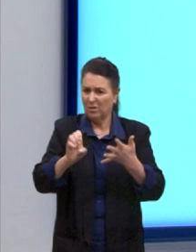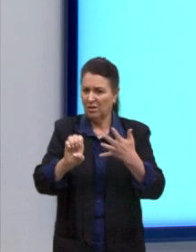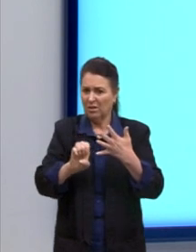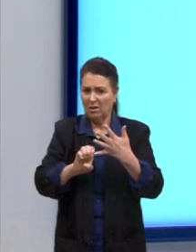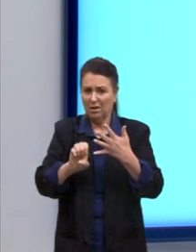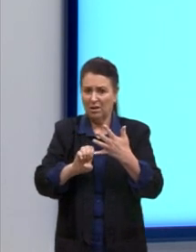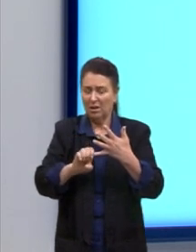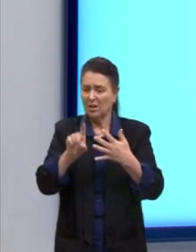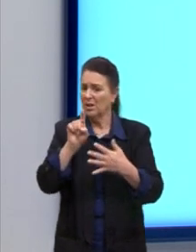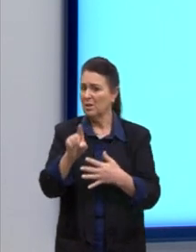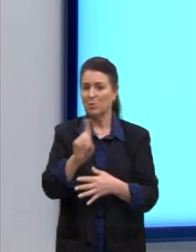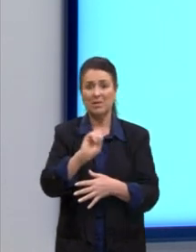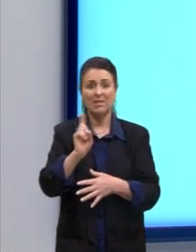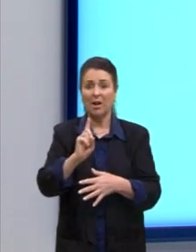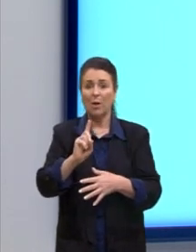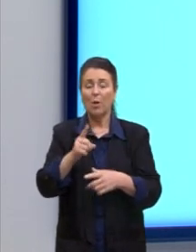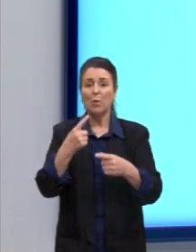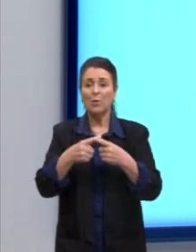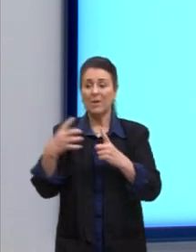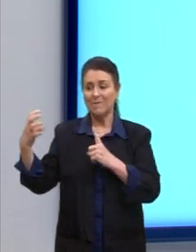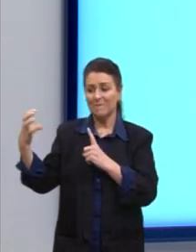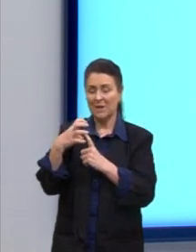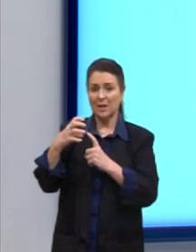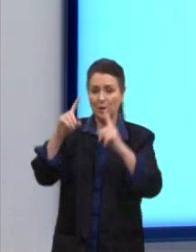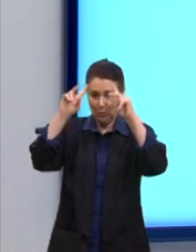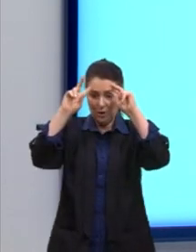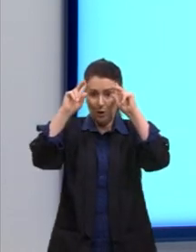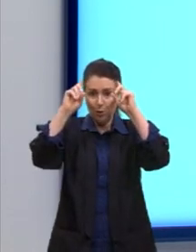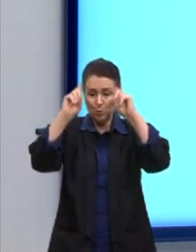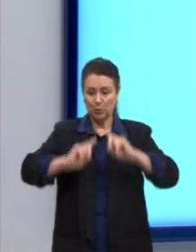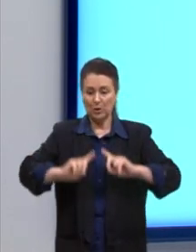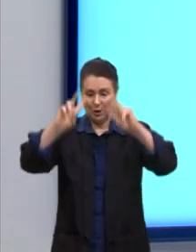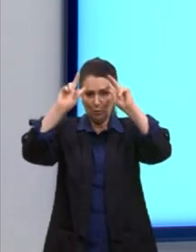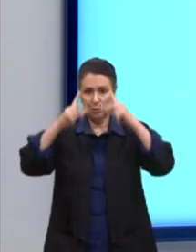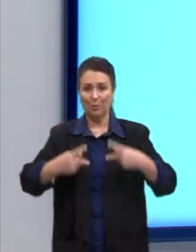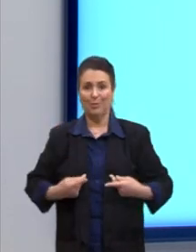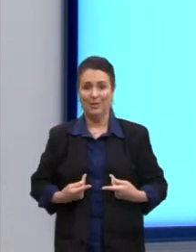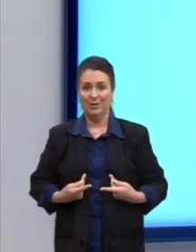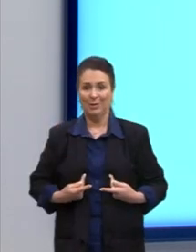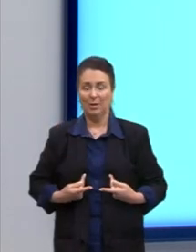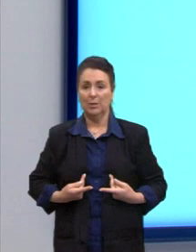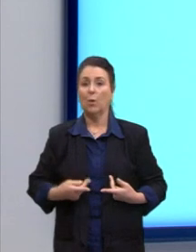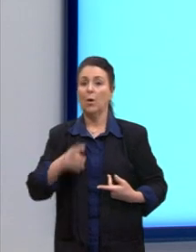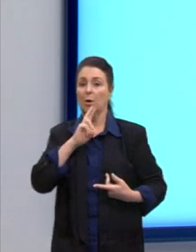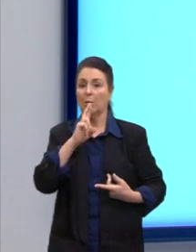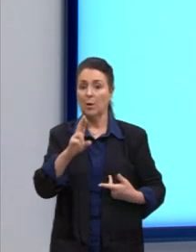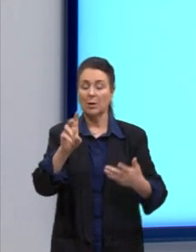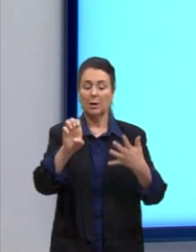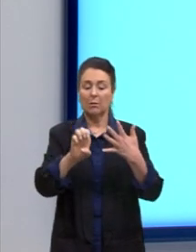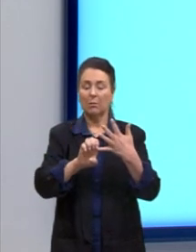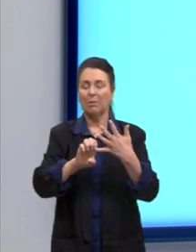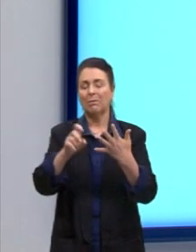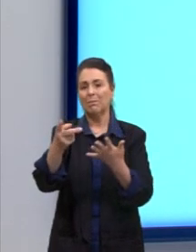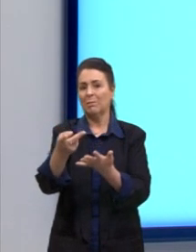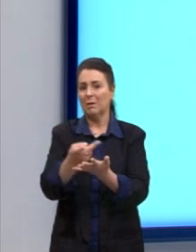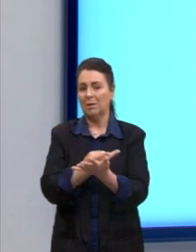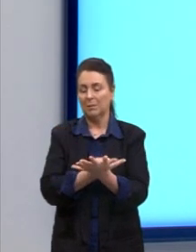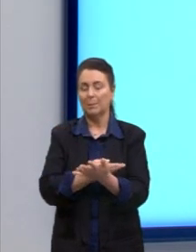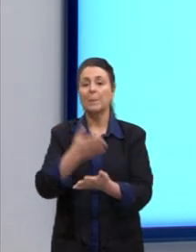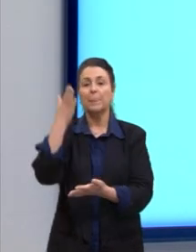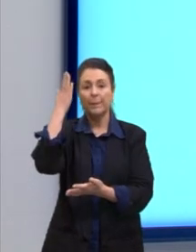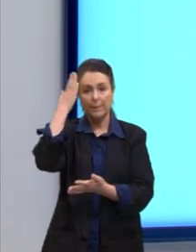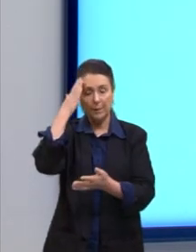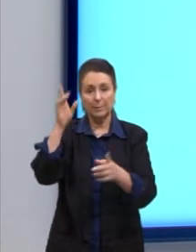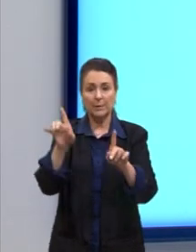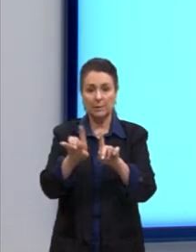ferindo ali os direitos humanos. Então, a gente já sabe que essa resposta a gente descarta. A gente sabe também